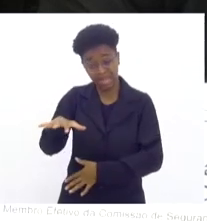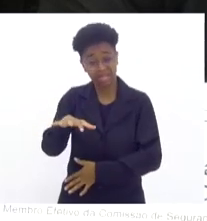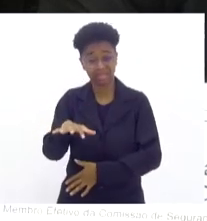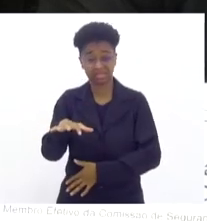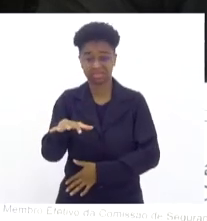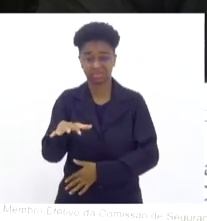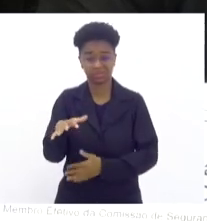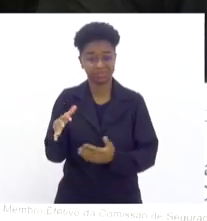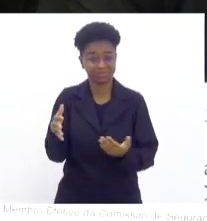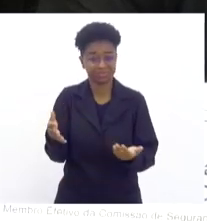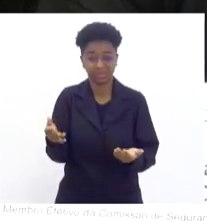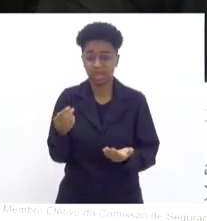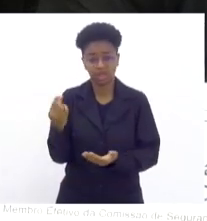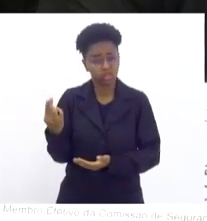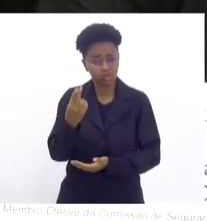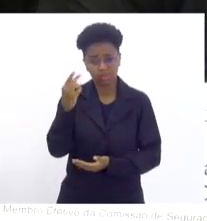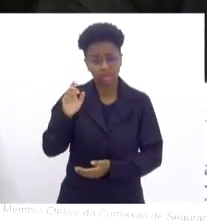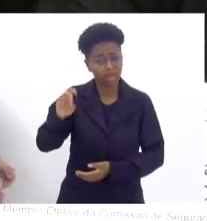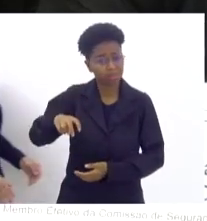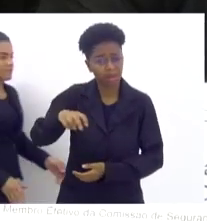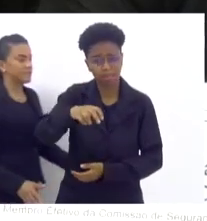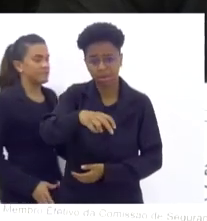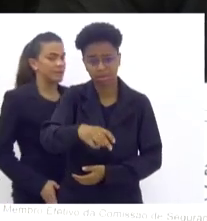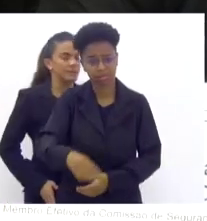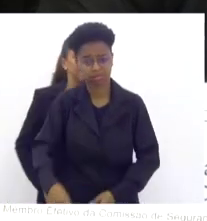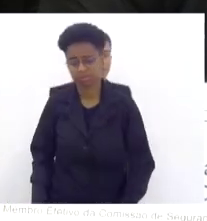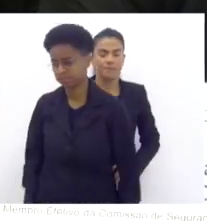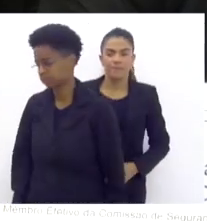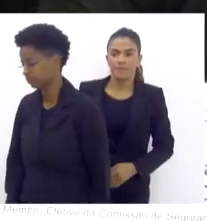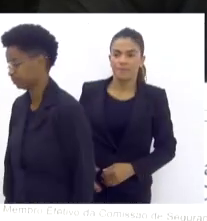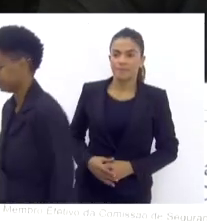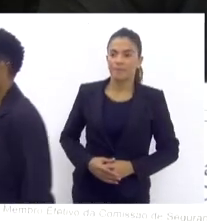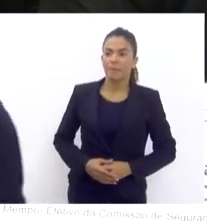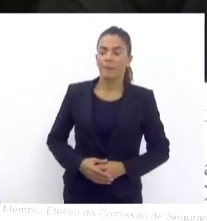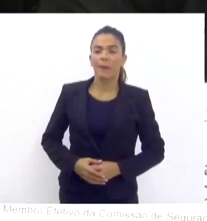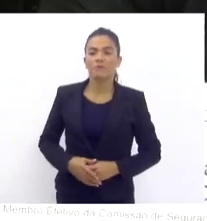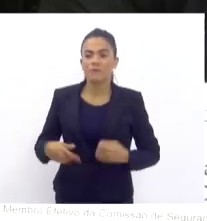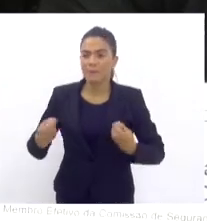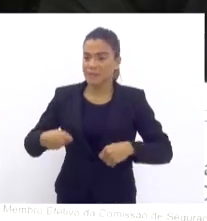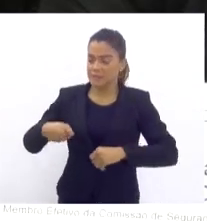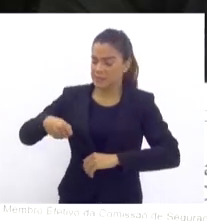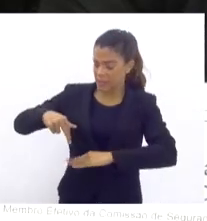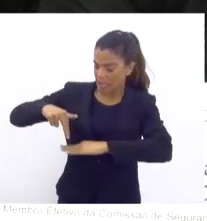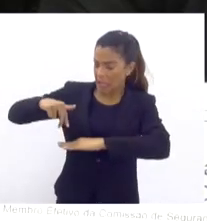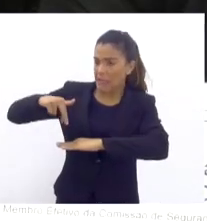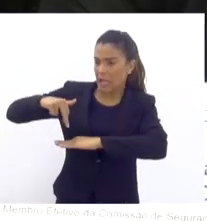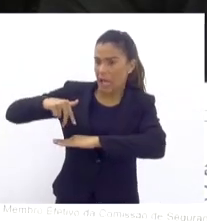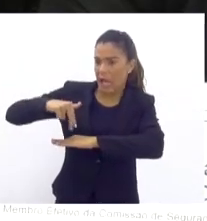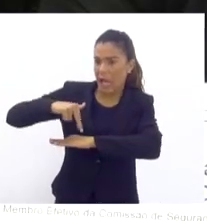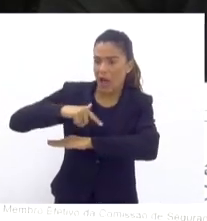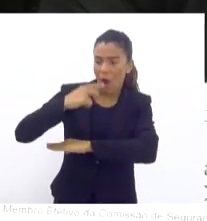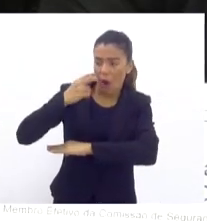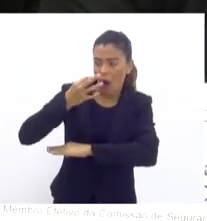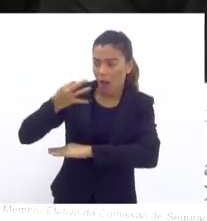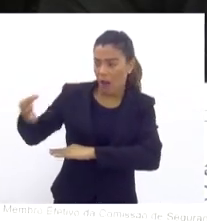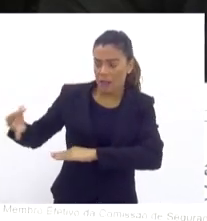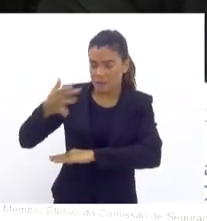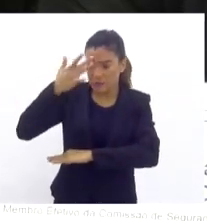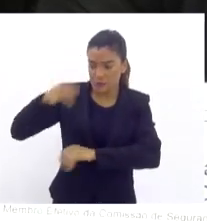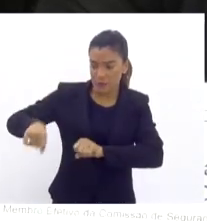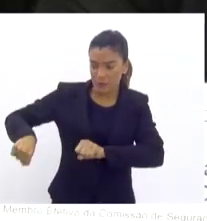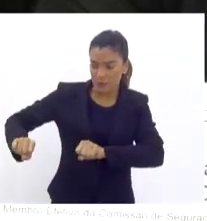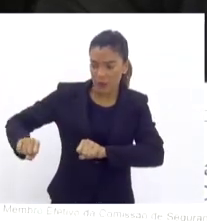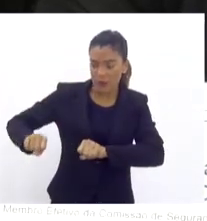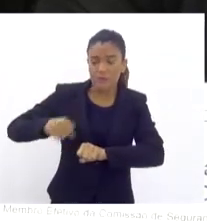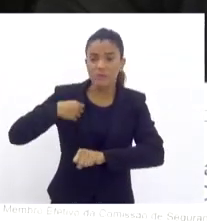não está dando para a gente andar mais a pé, deputado Rodrigo Amorim. Você tem que andar a pé olhando quem vende moto, quem vende carro, quem vende... Se você